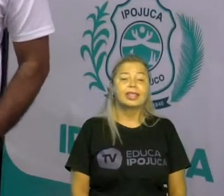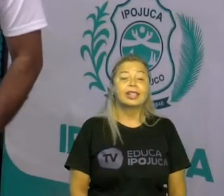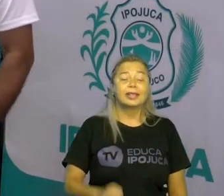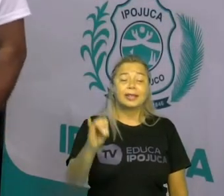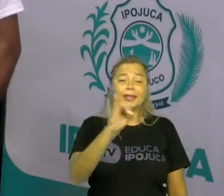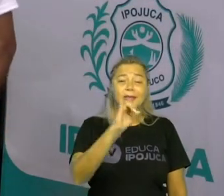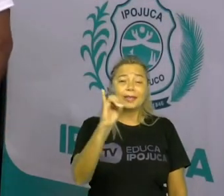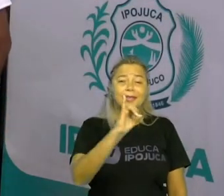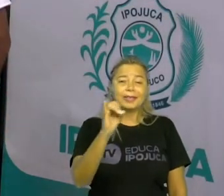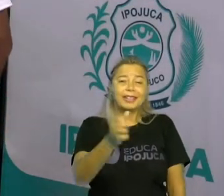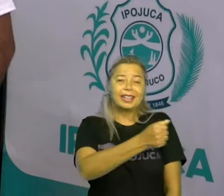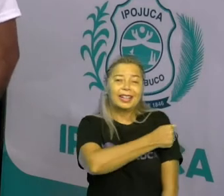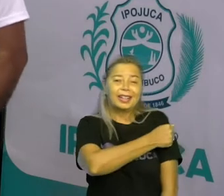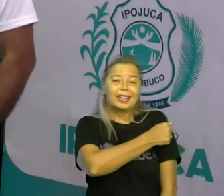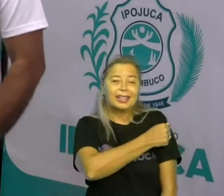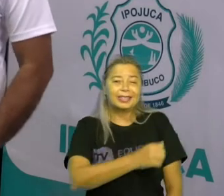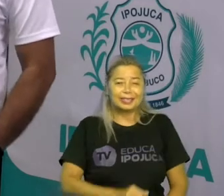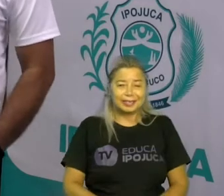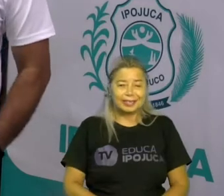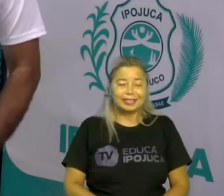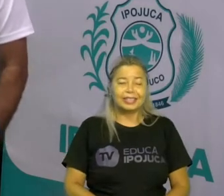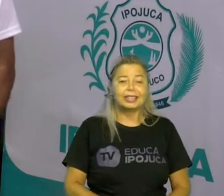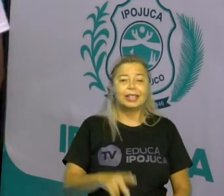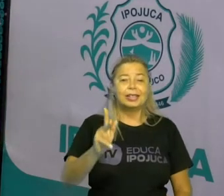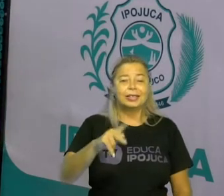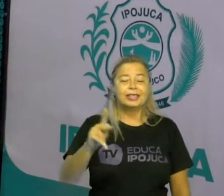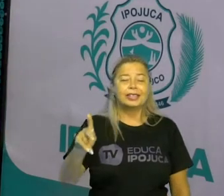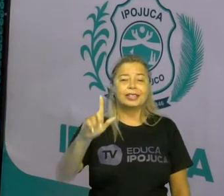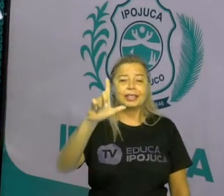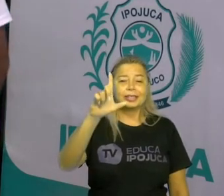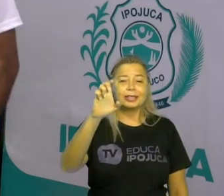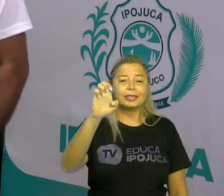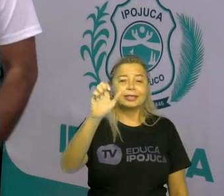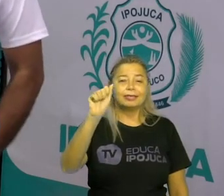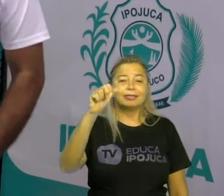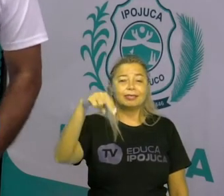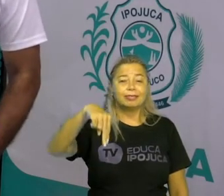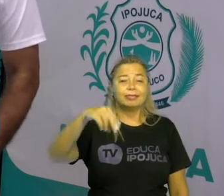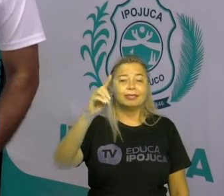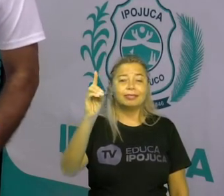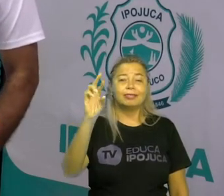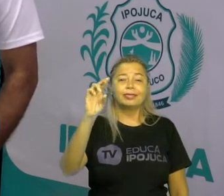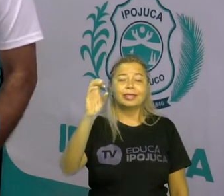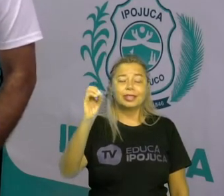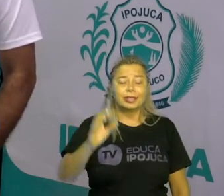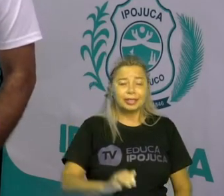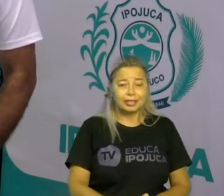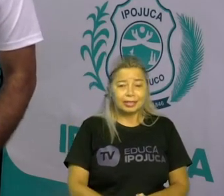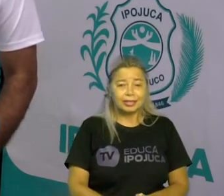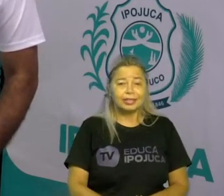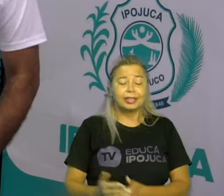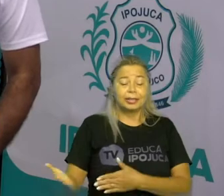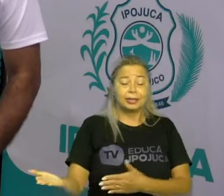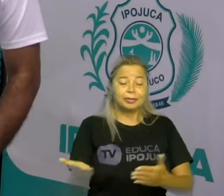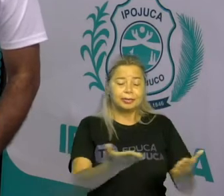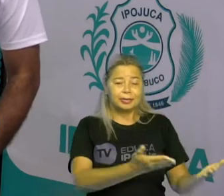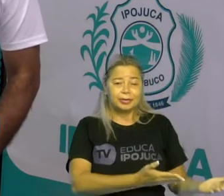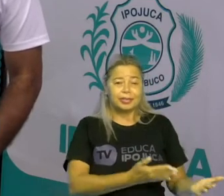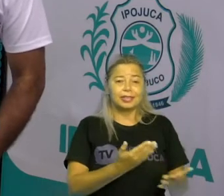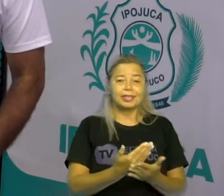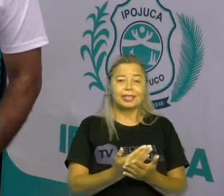Olá, estudantes! Aqui é o Teacher Leandro e sejam bem-vindos a mais uma aula de língua inglesa.